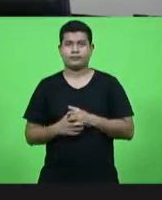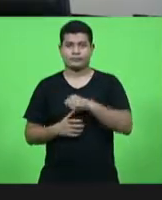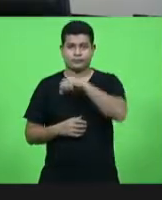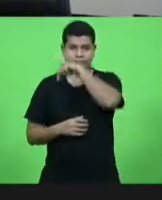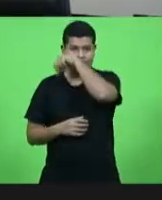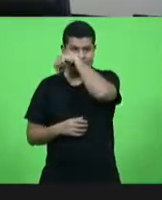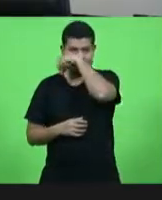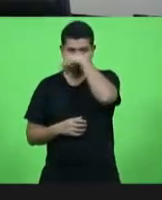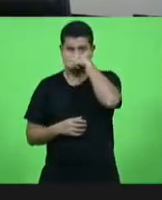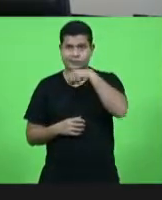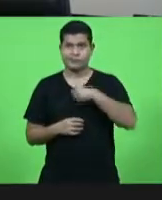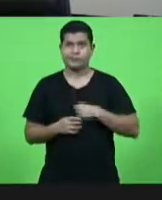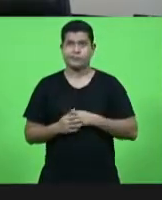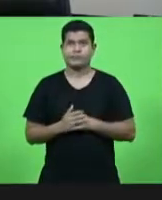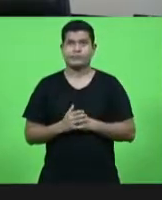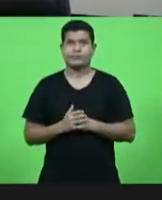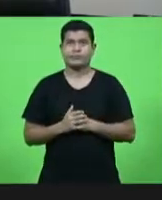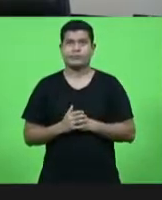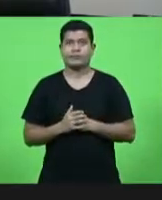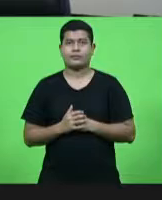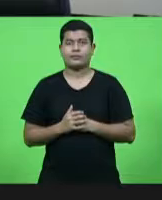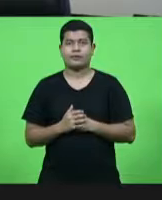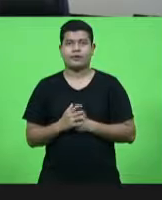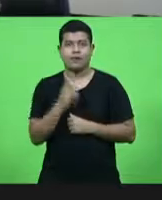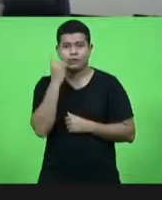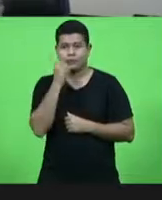Pois não, deputado Ada.